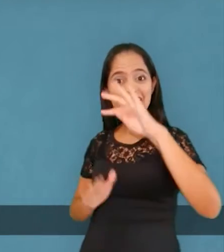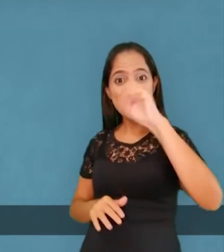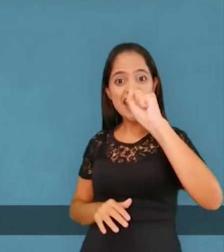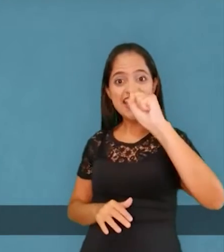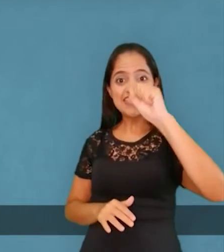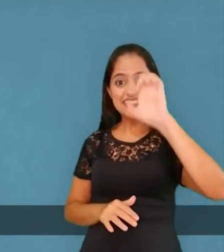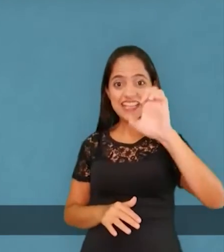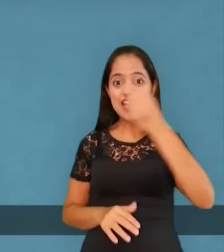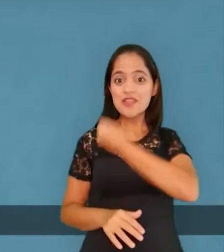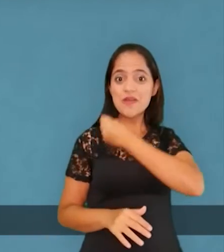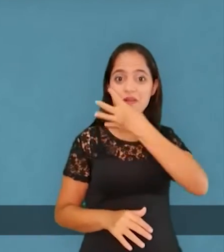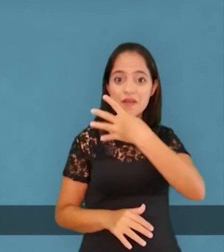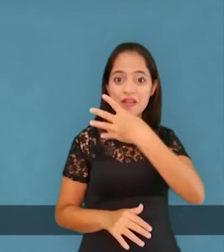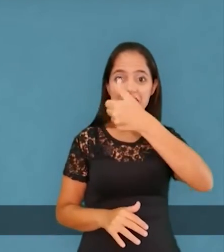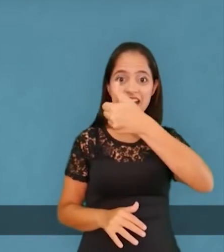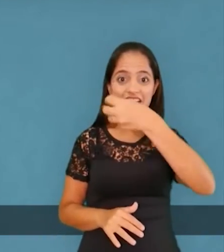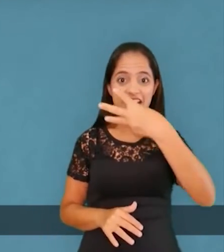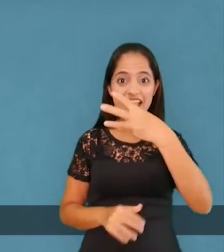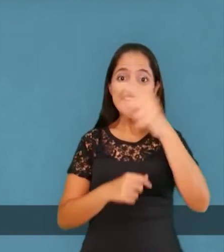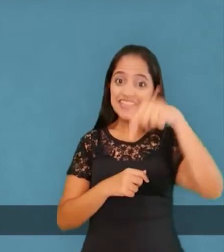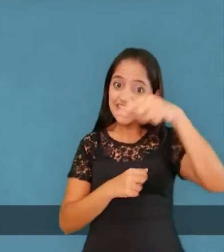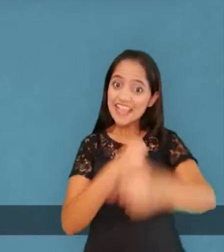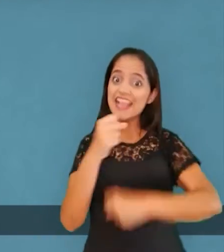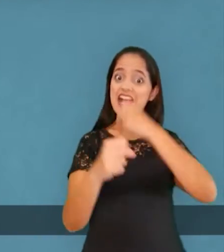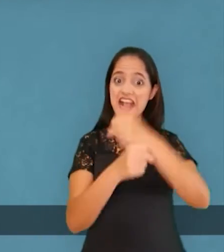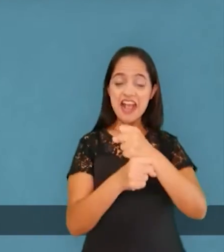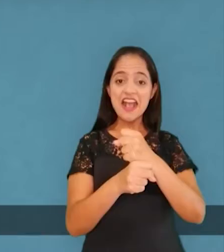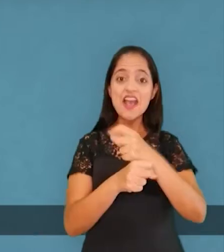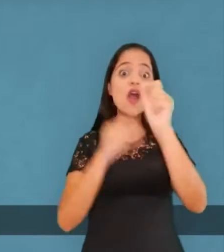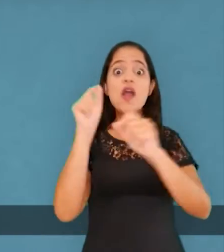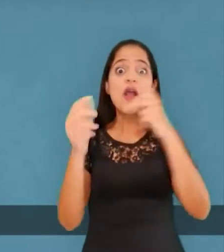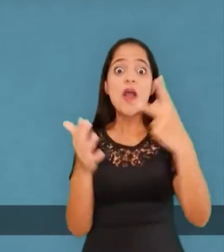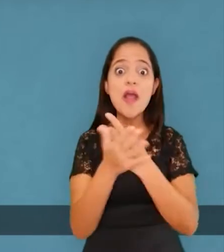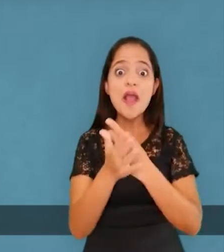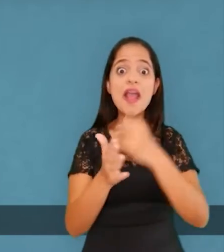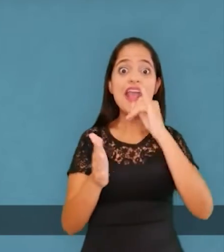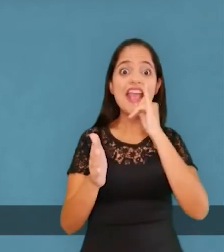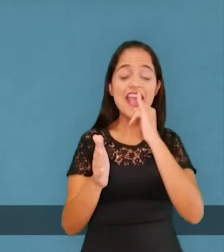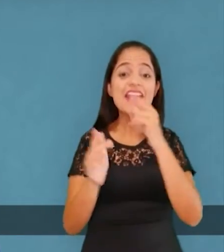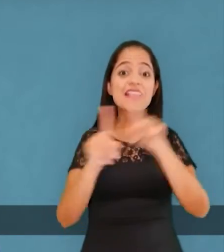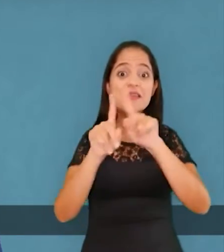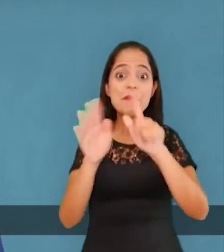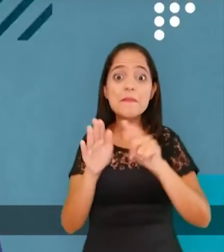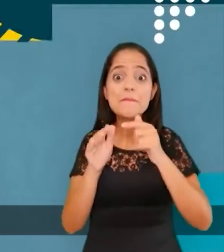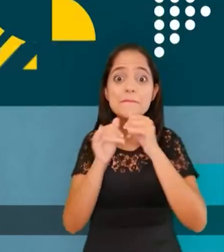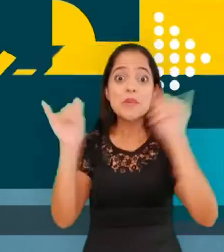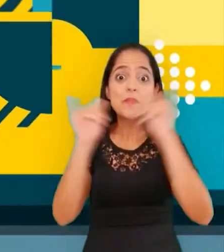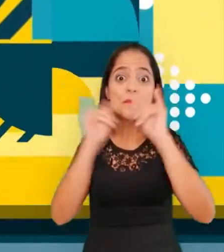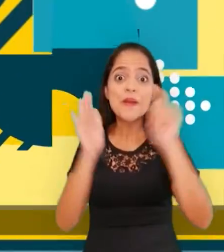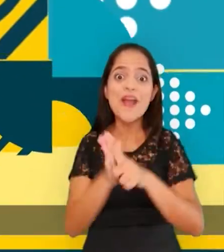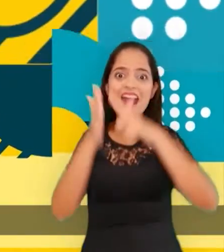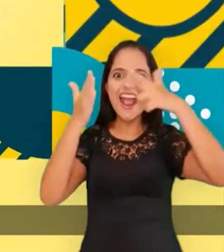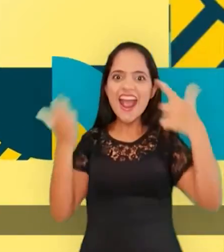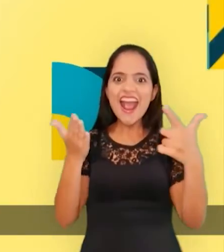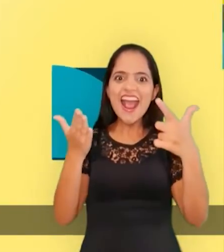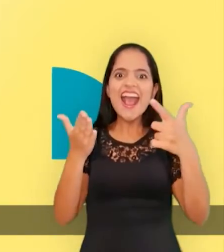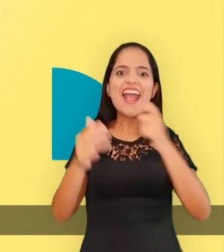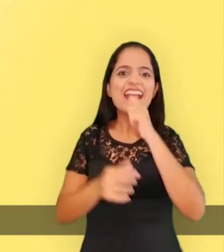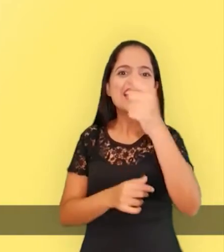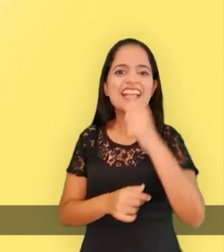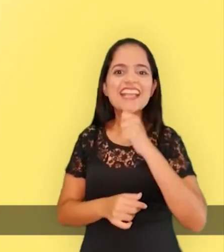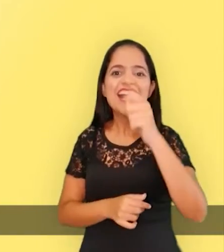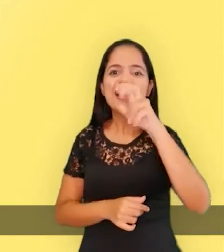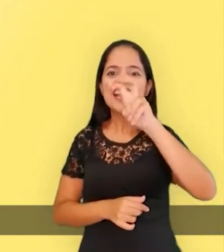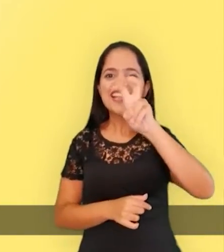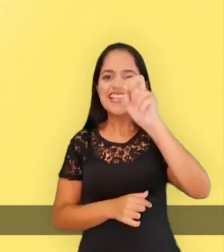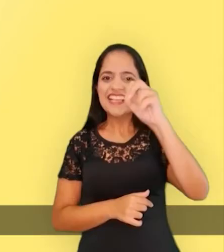sobre o número 413-2020. Os dados foram publicados no jornal O Popular. Foram entrevistados 504